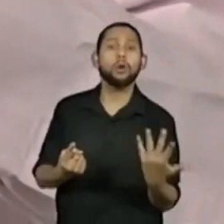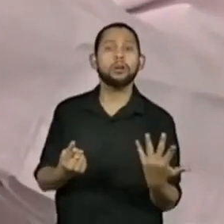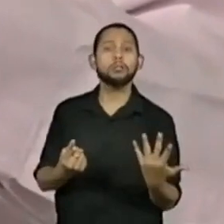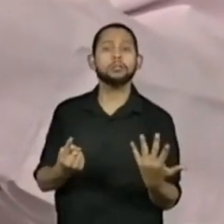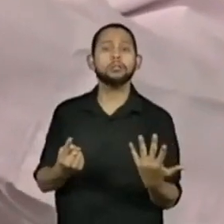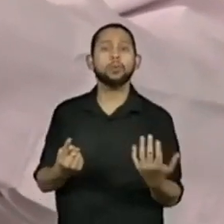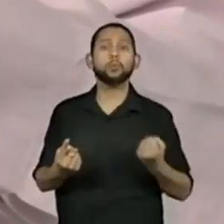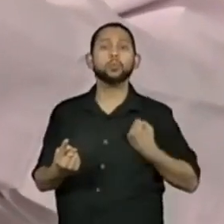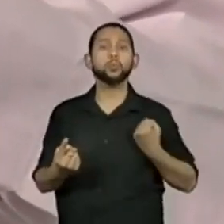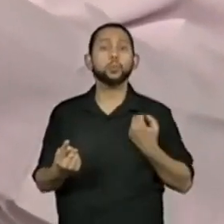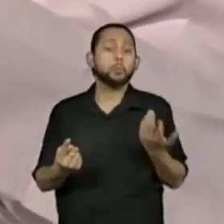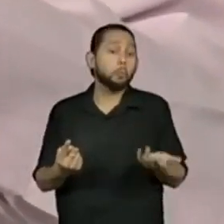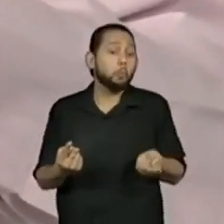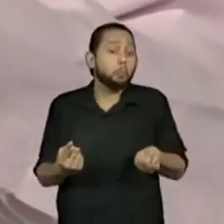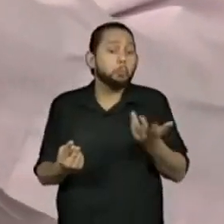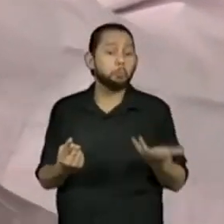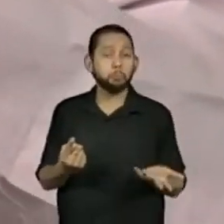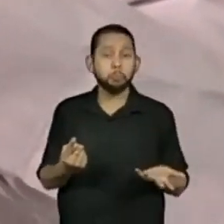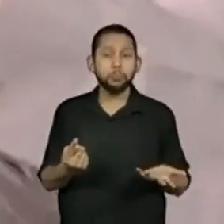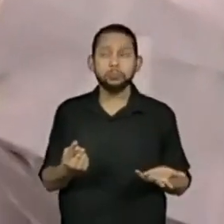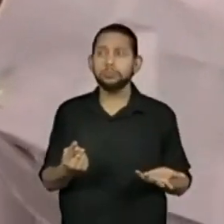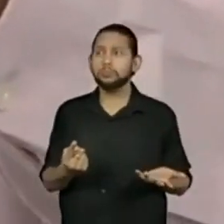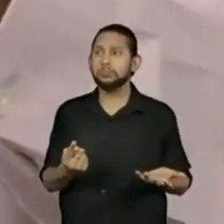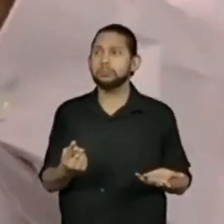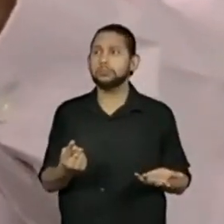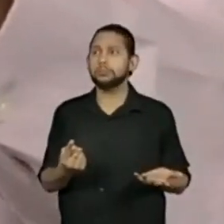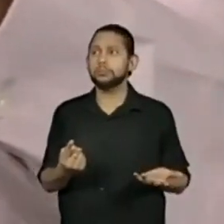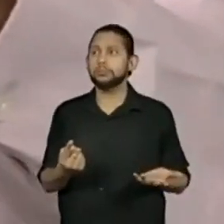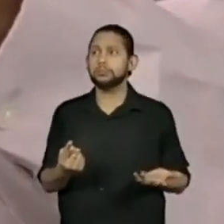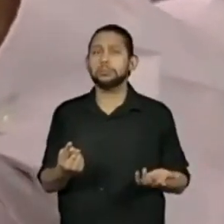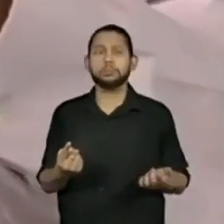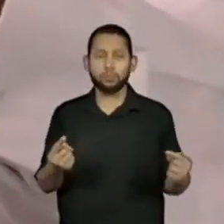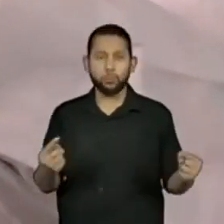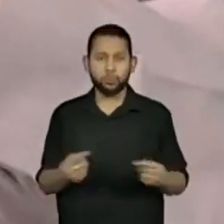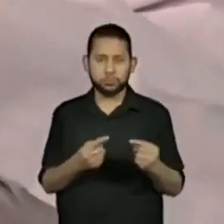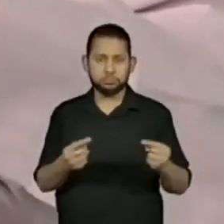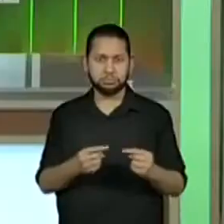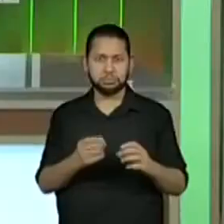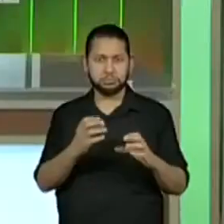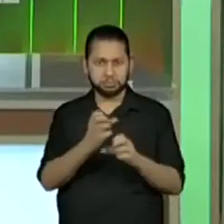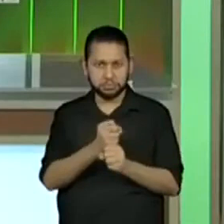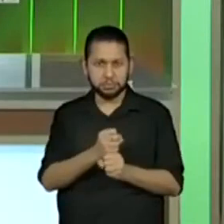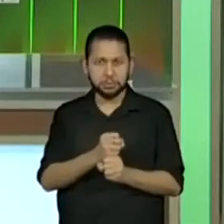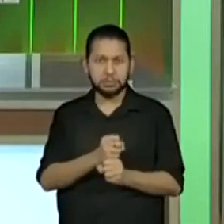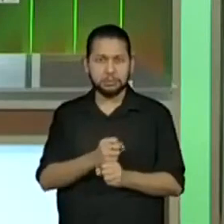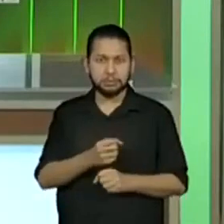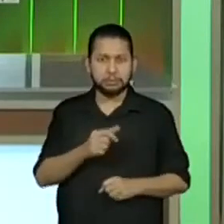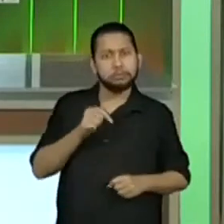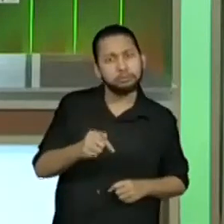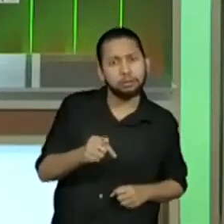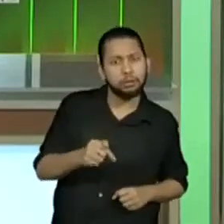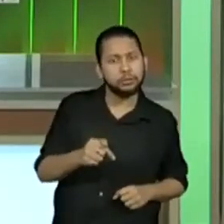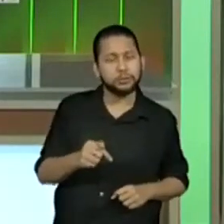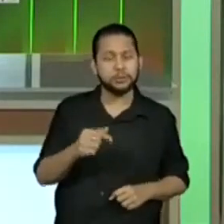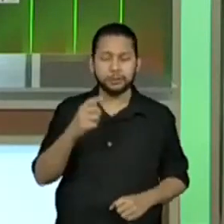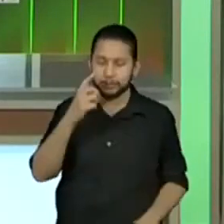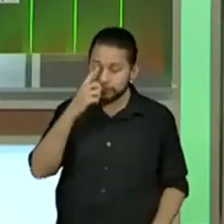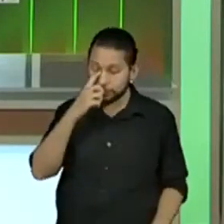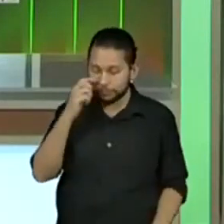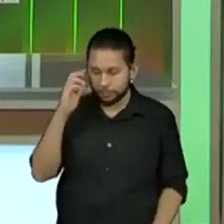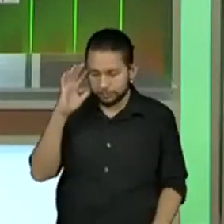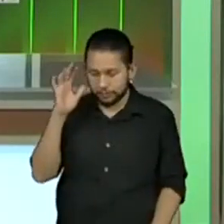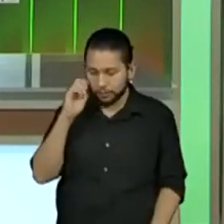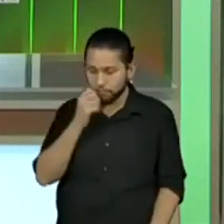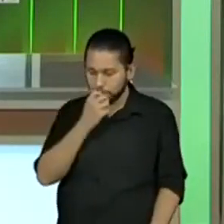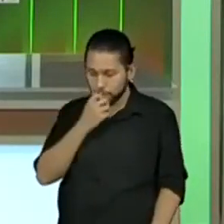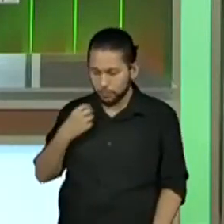deve cair com qual face? Para pontuar, para o Renan pontuar. 6, vocês estão